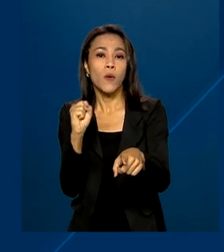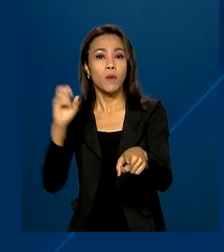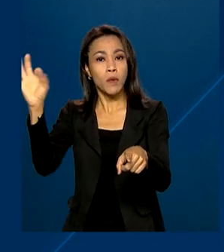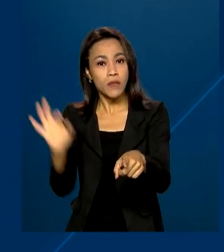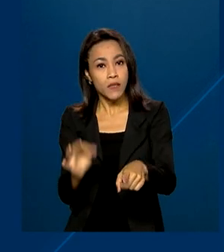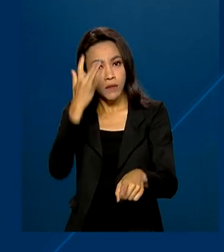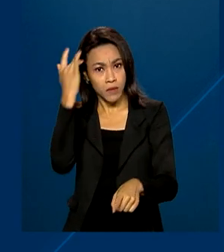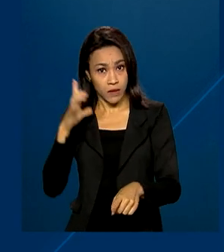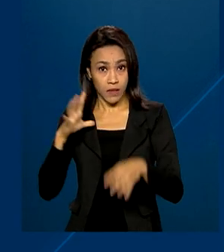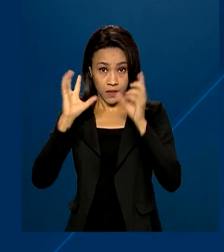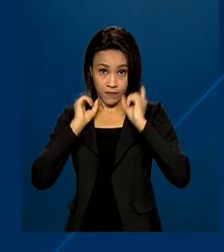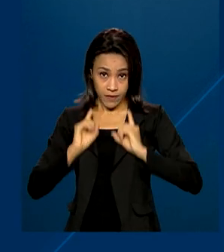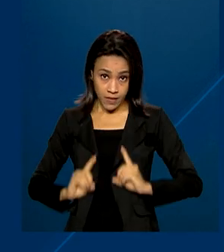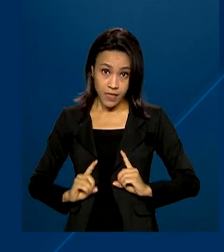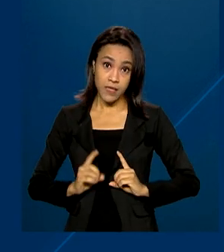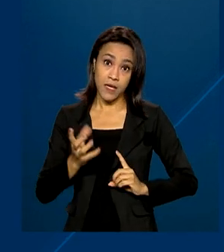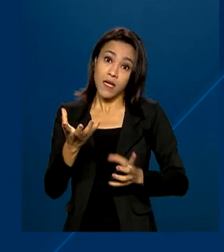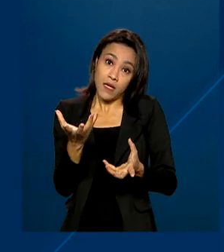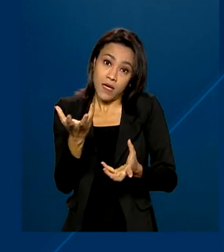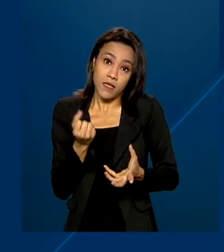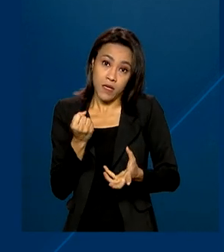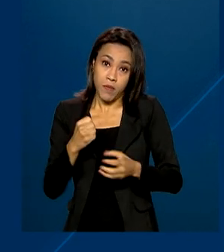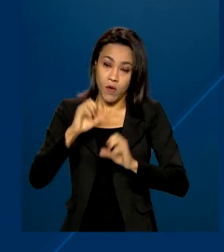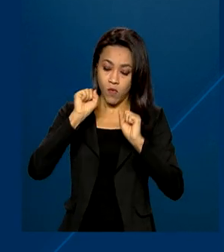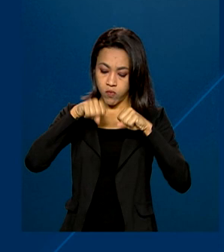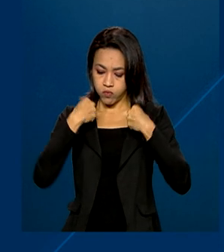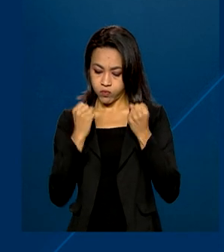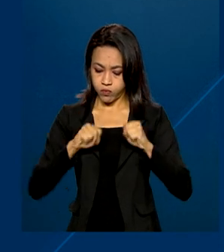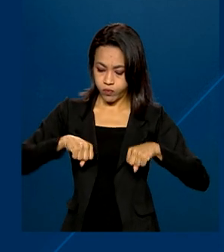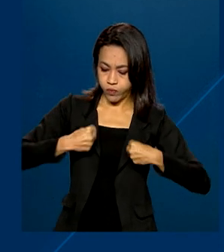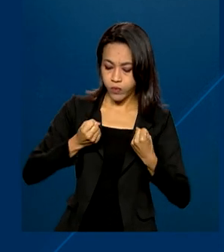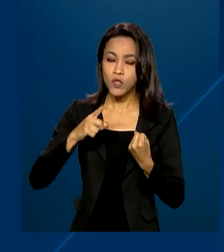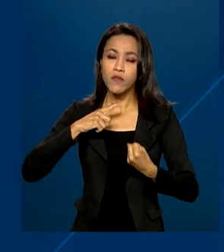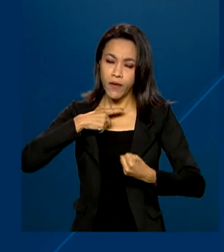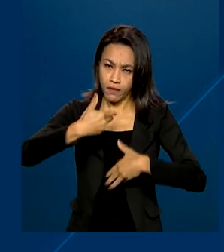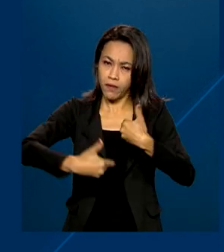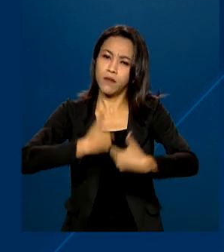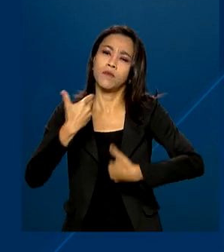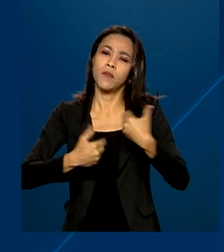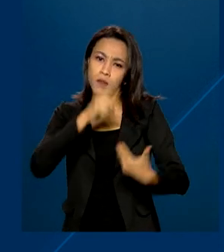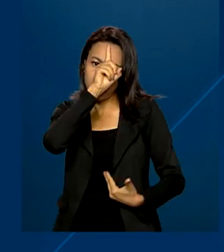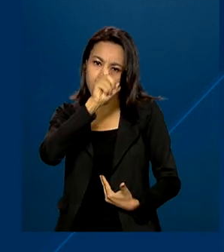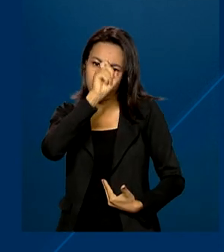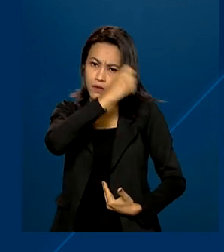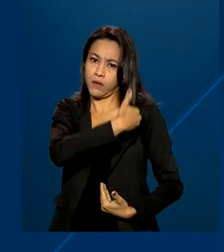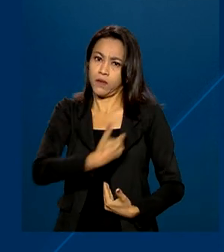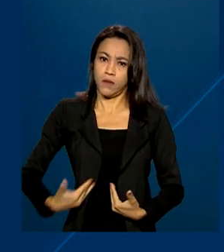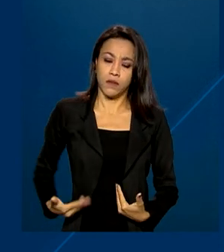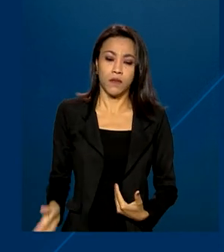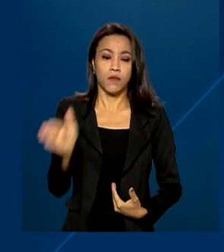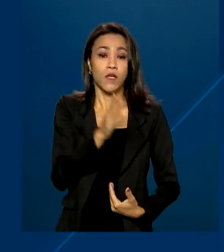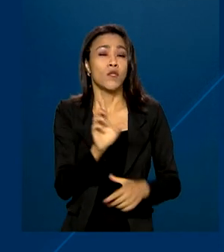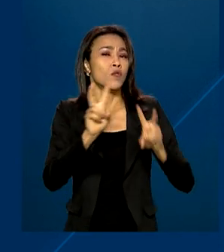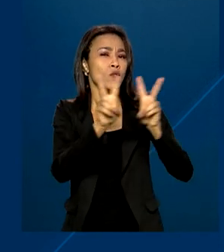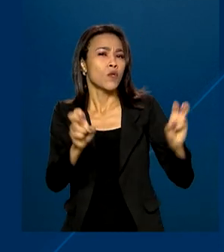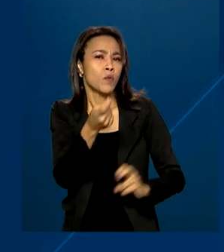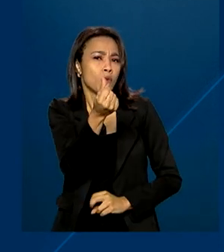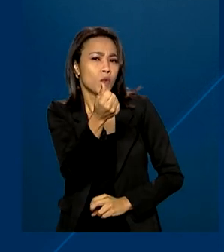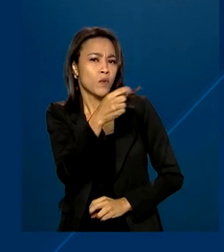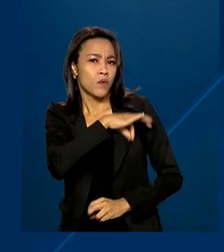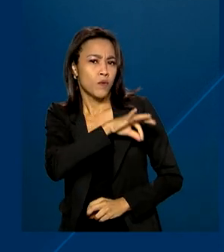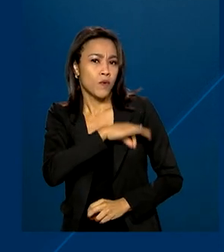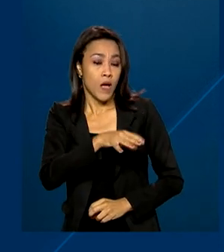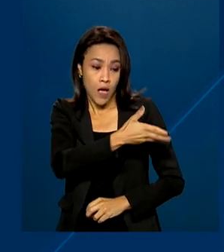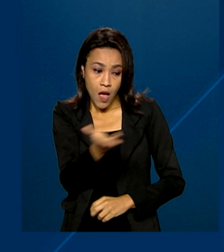deficiência que receberam reabilitação tiveram atendimento pelo SUS. Em relação à renda, as pessoas com deficiência